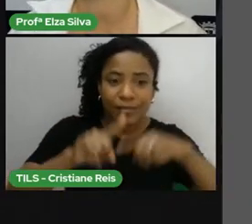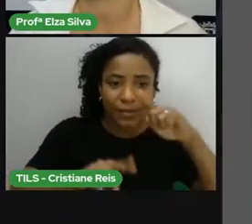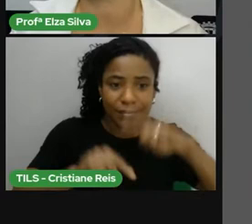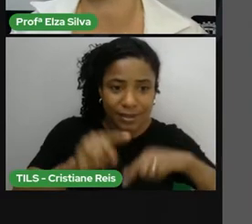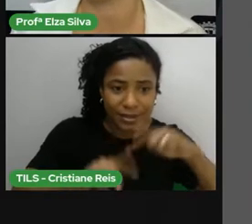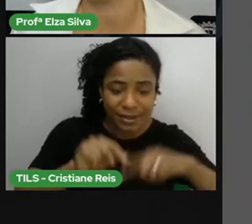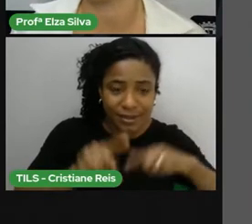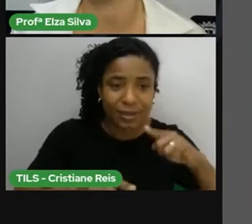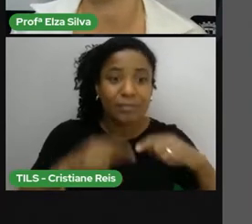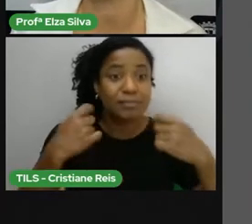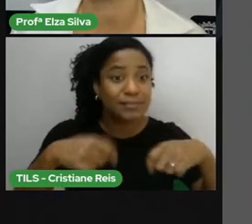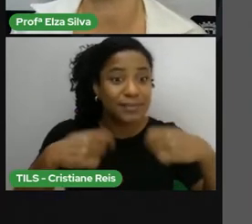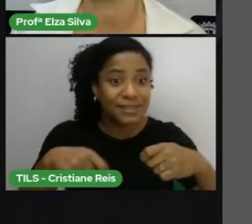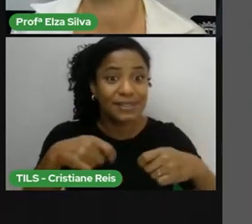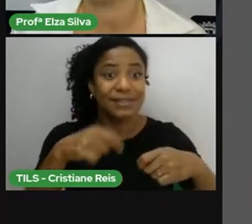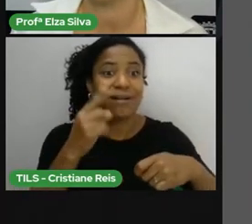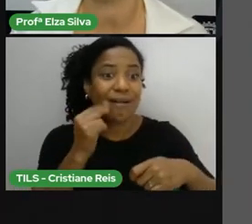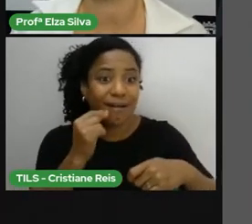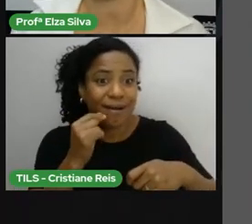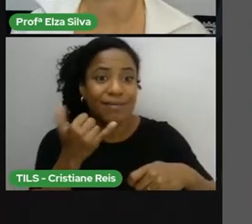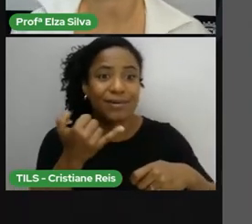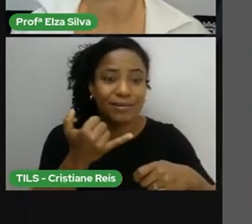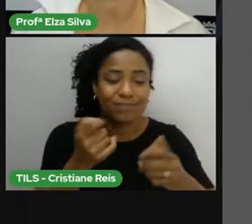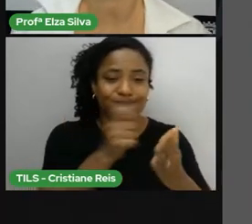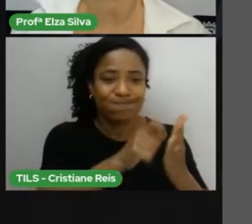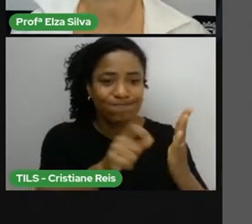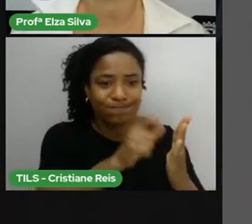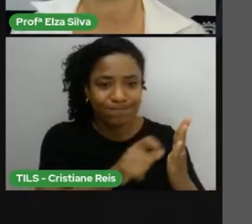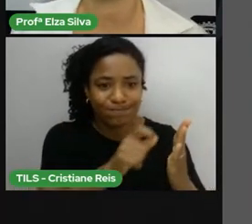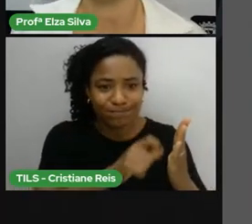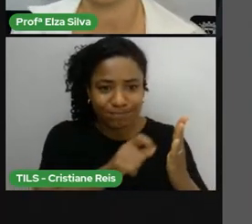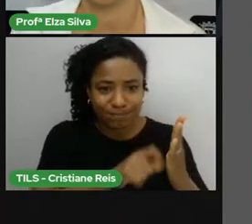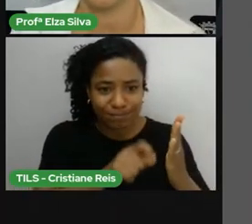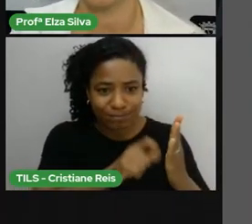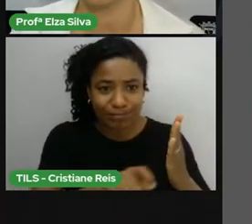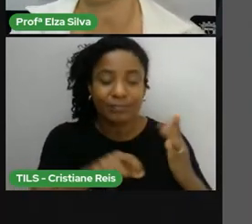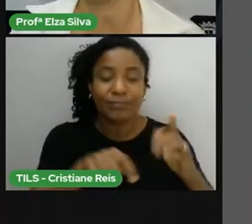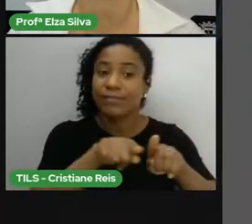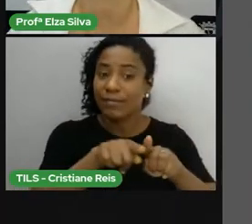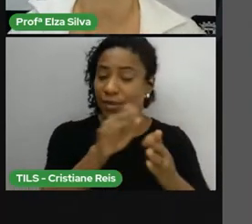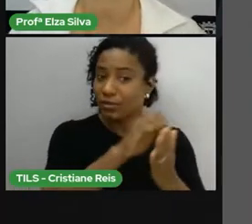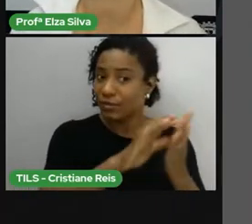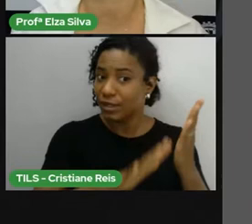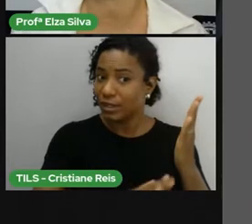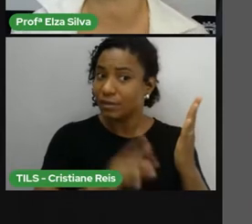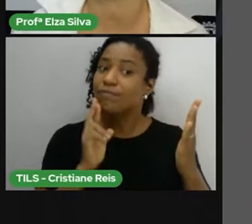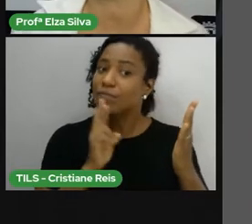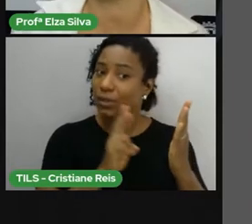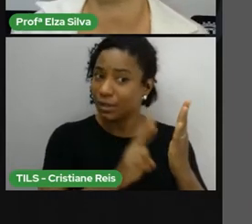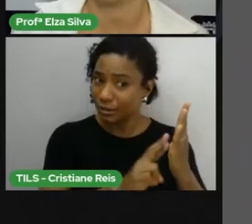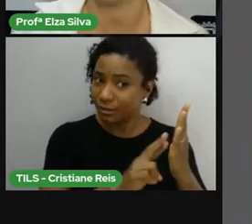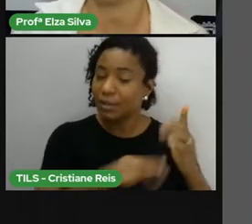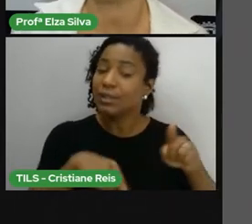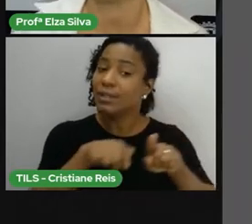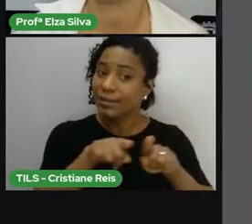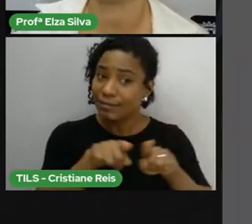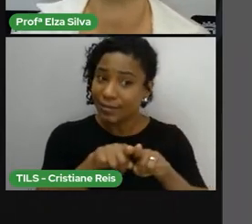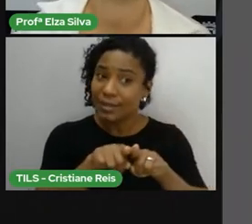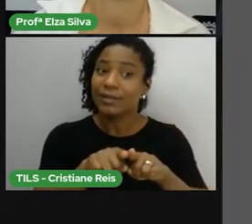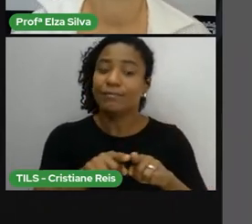para fazer anotações, participe de todas as atividades, inclusive as interativas,